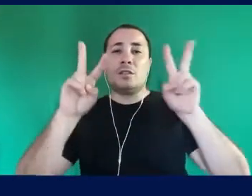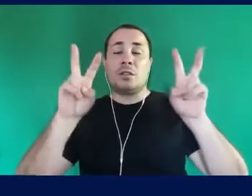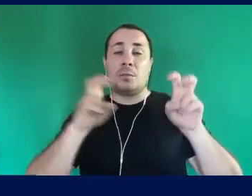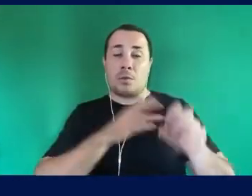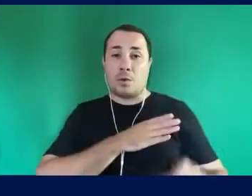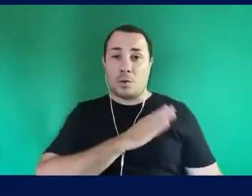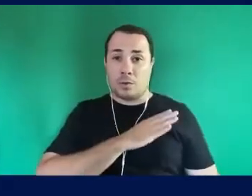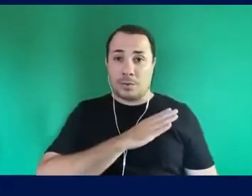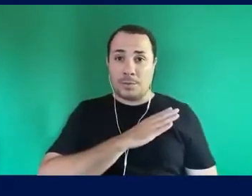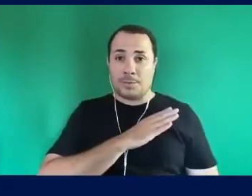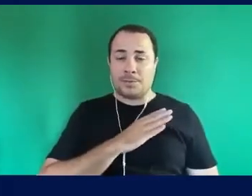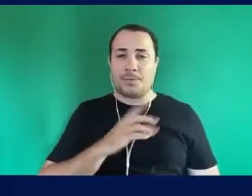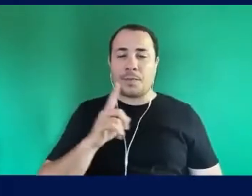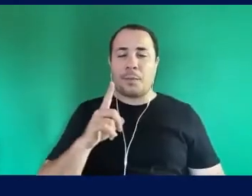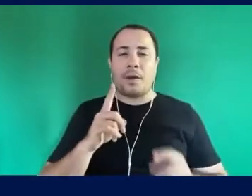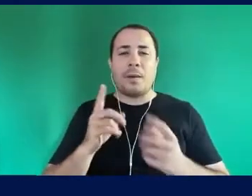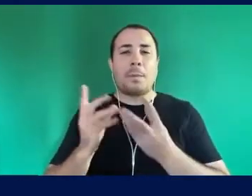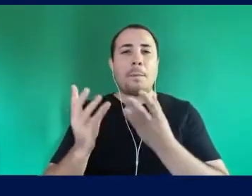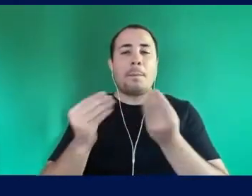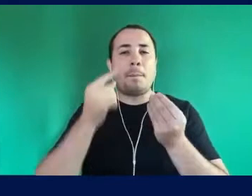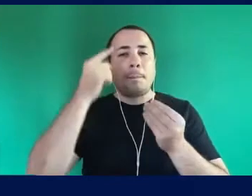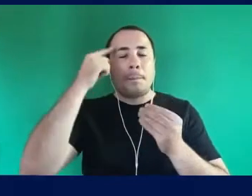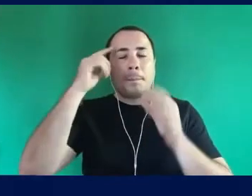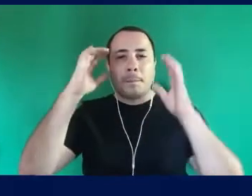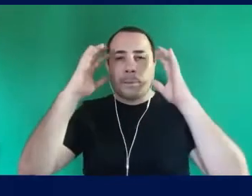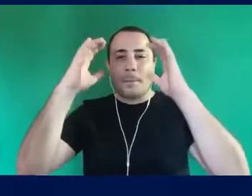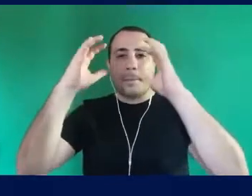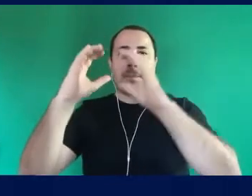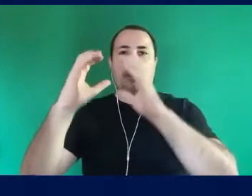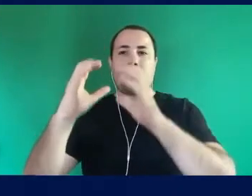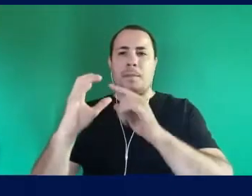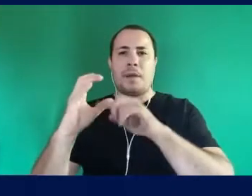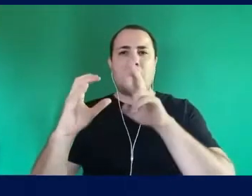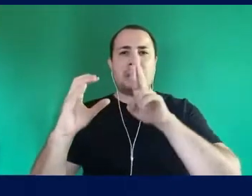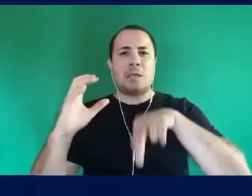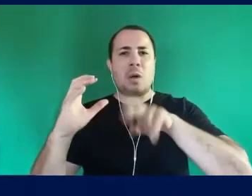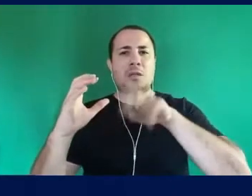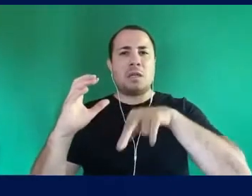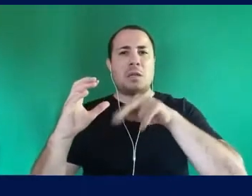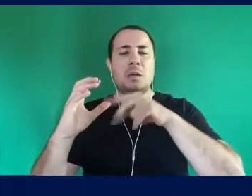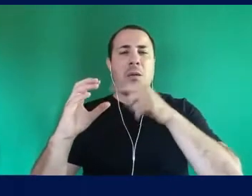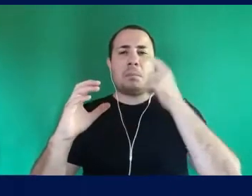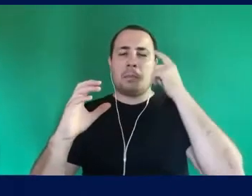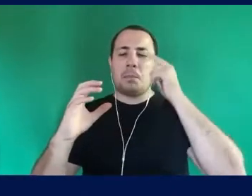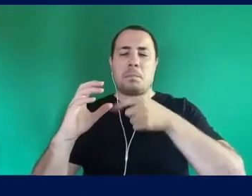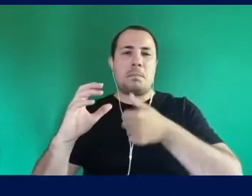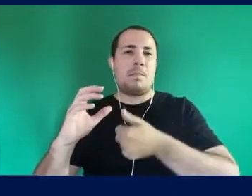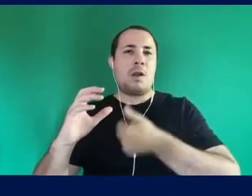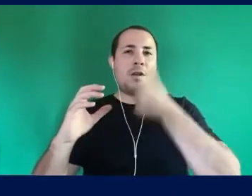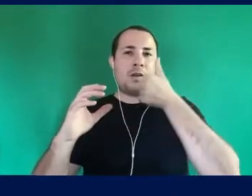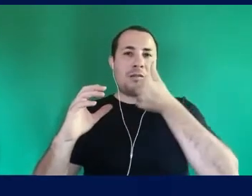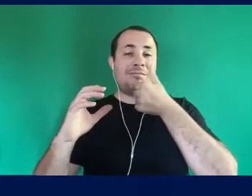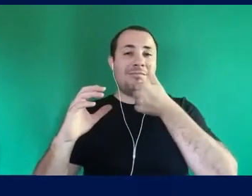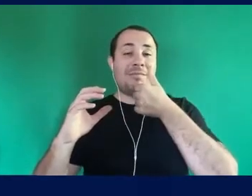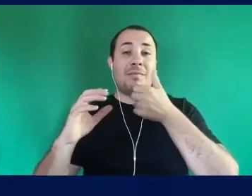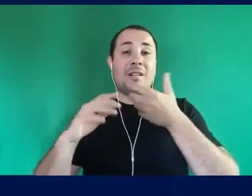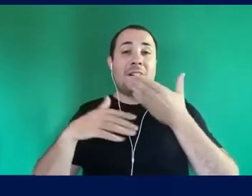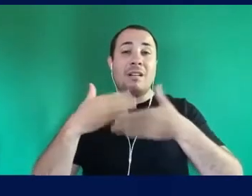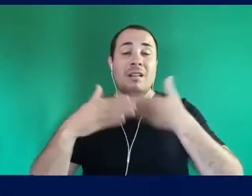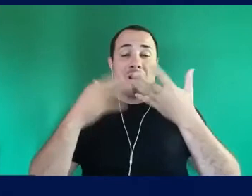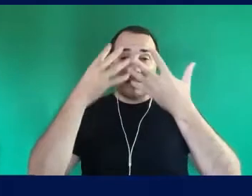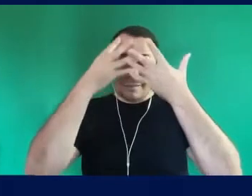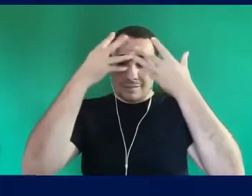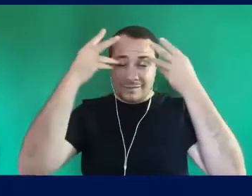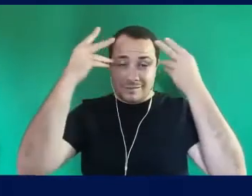deslocamento Do cérebro No lugar do coração Tirou o coração Do lugar Digamos Onde as